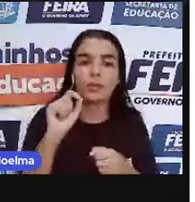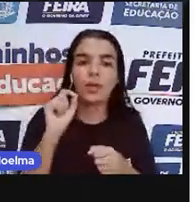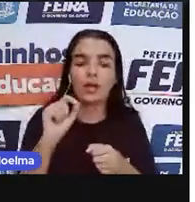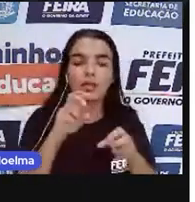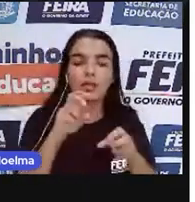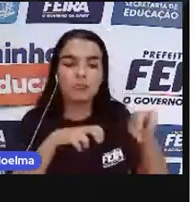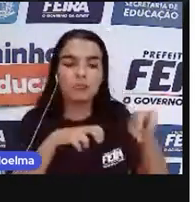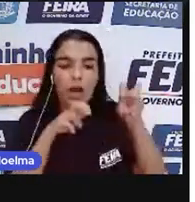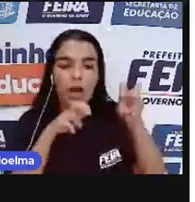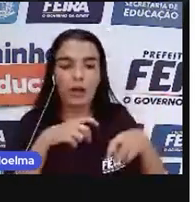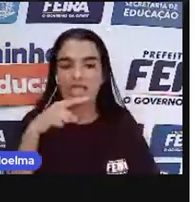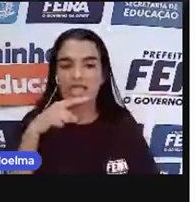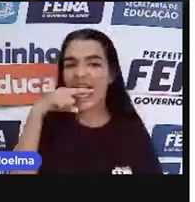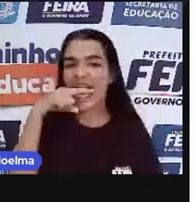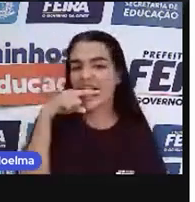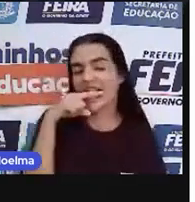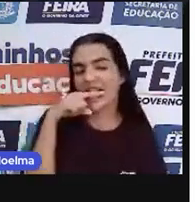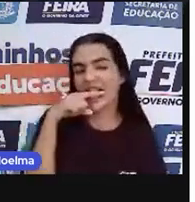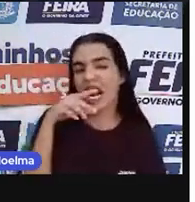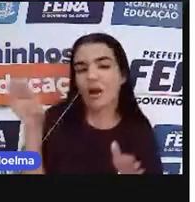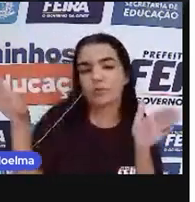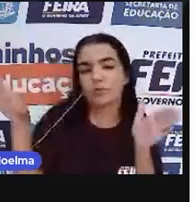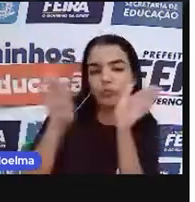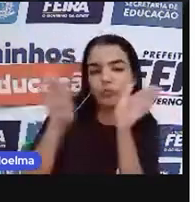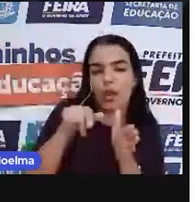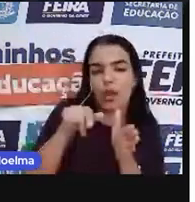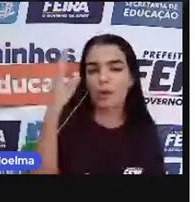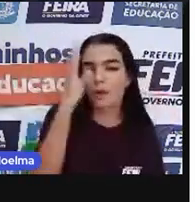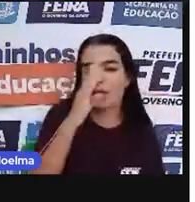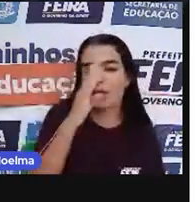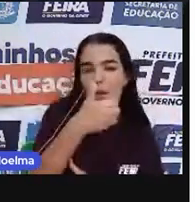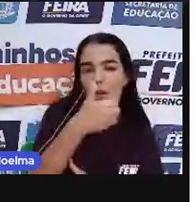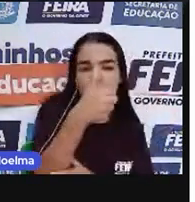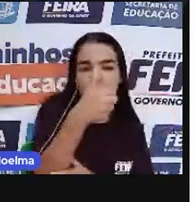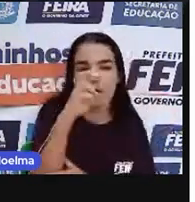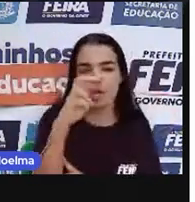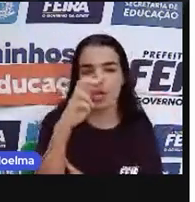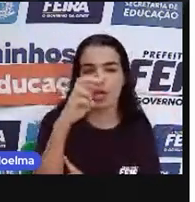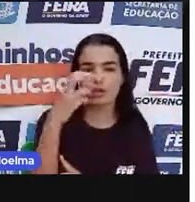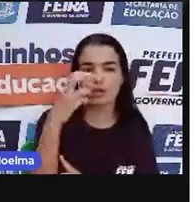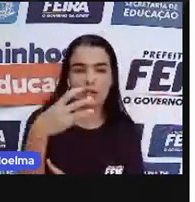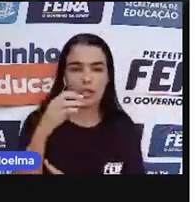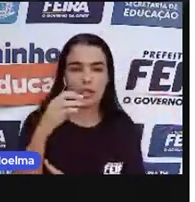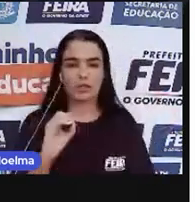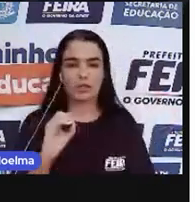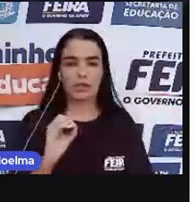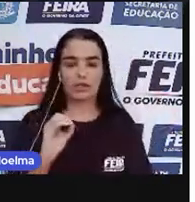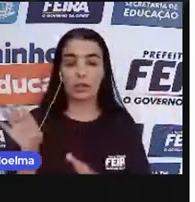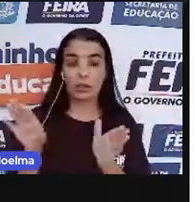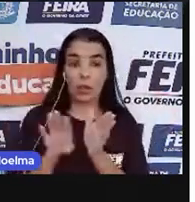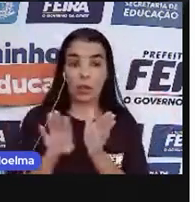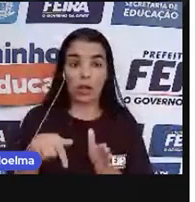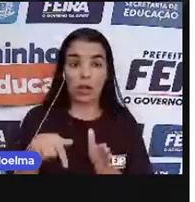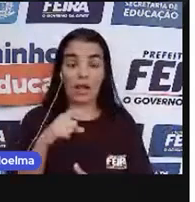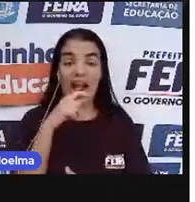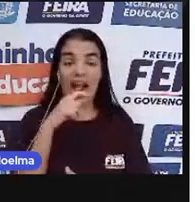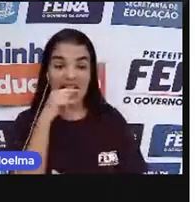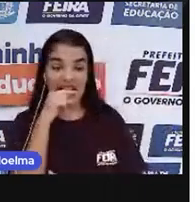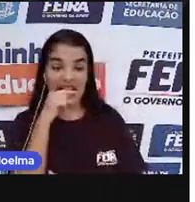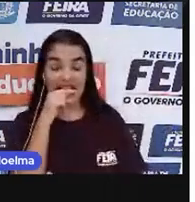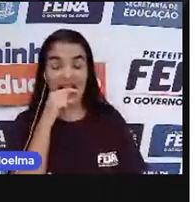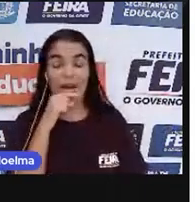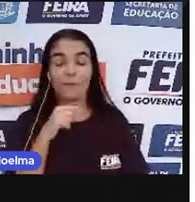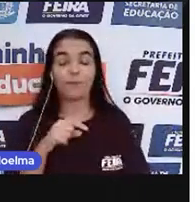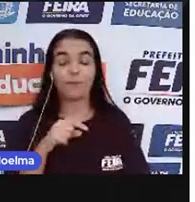1930 vieram as primeiras mudinhas de cana-de-açúcar para o Brasil, né? Para desenvolver essa atividade,